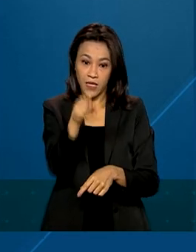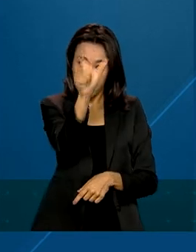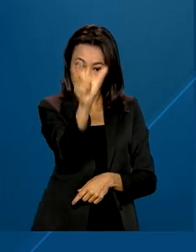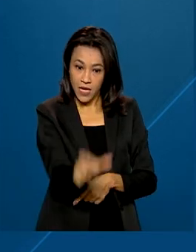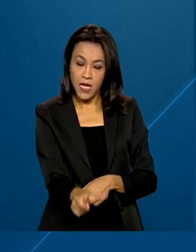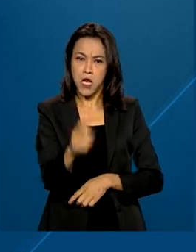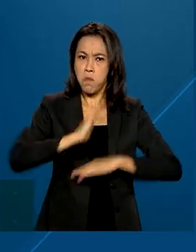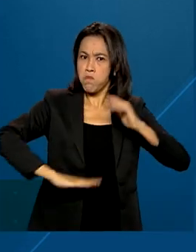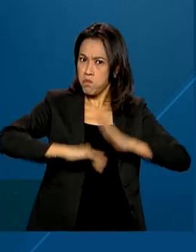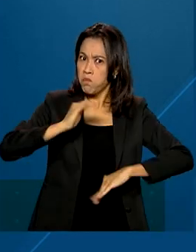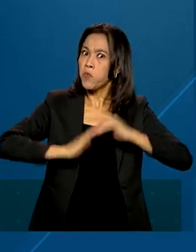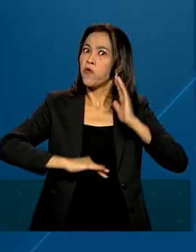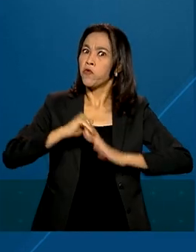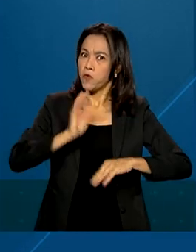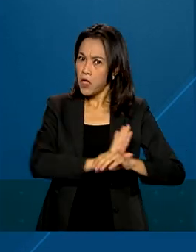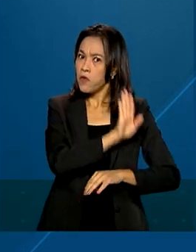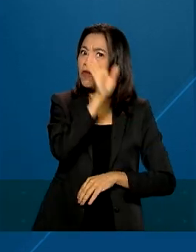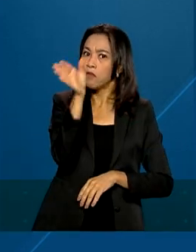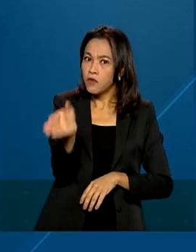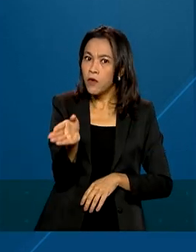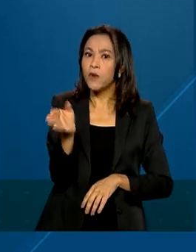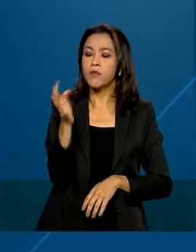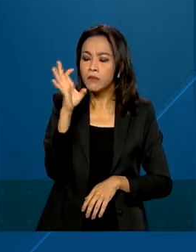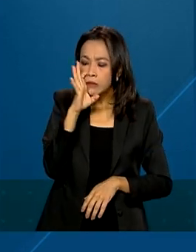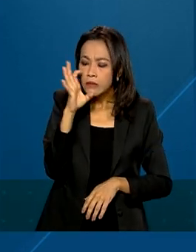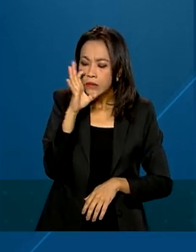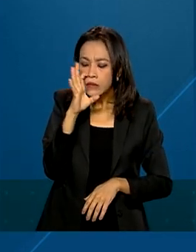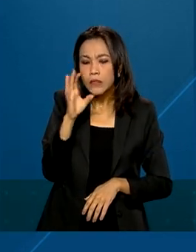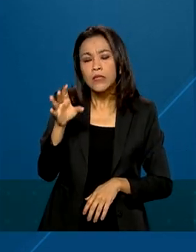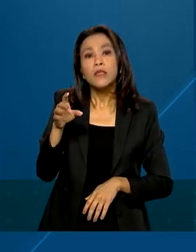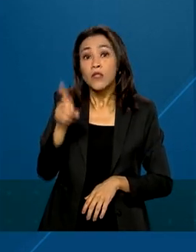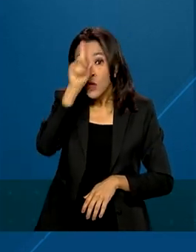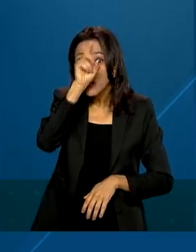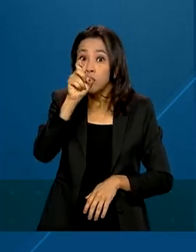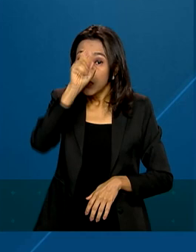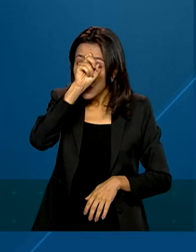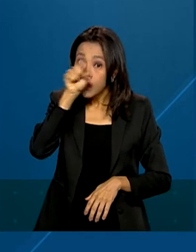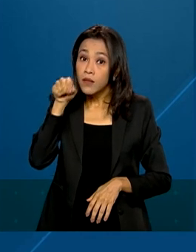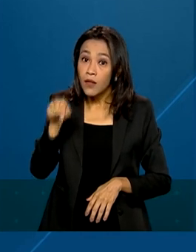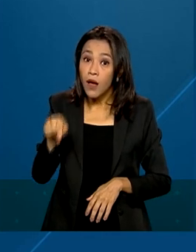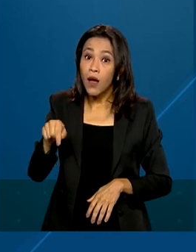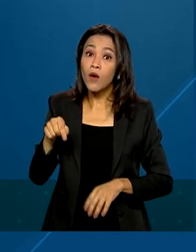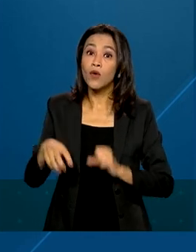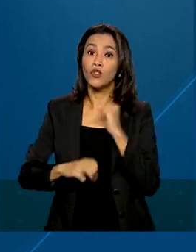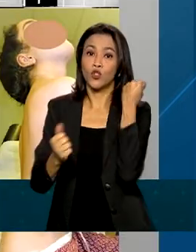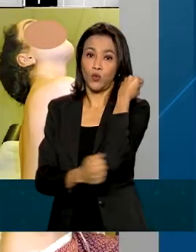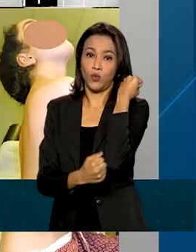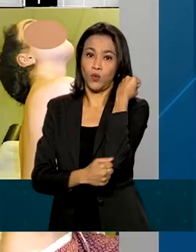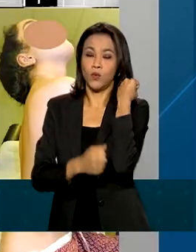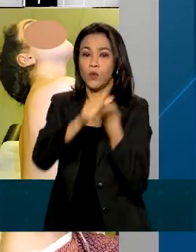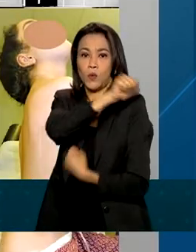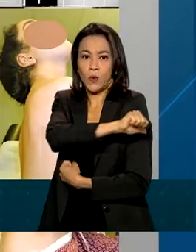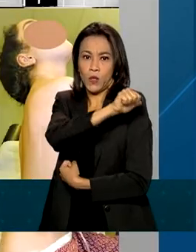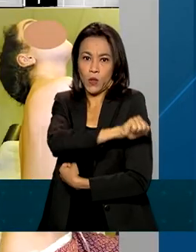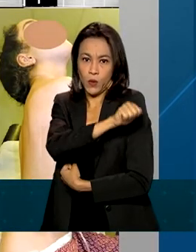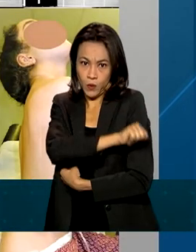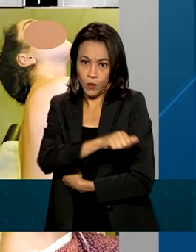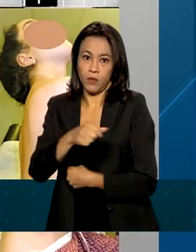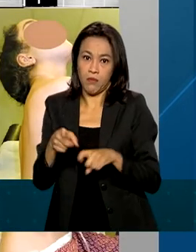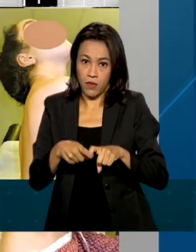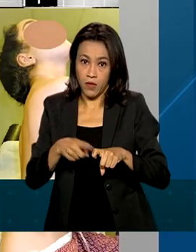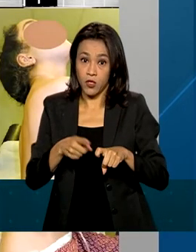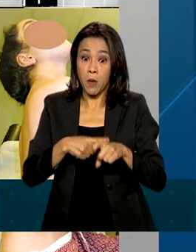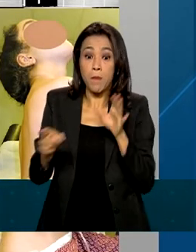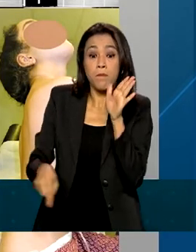especialista esteve no Instituto Nacional de Traumatologia e Ortopedia, no Rio de Janeiro, para a realização da